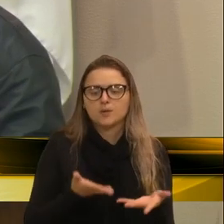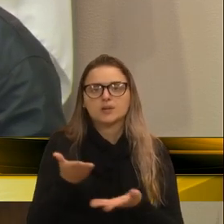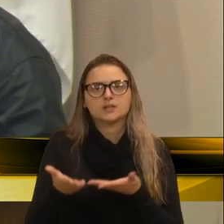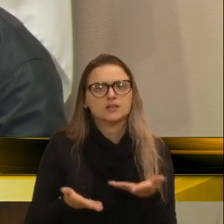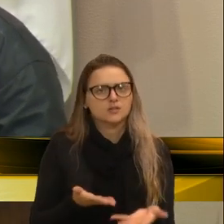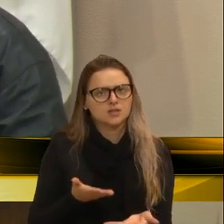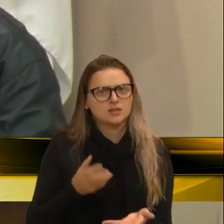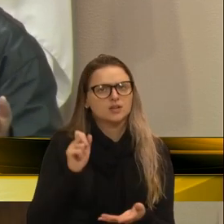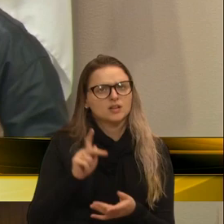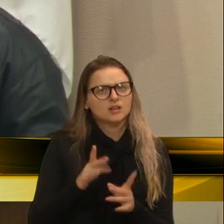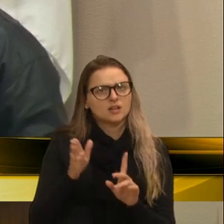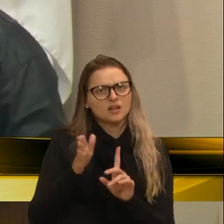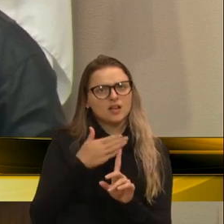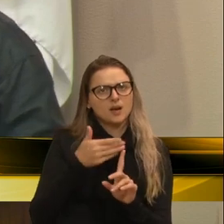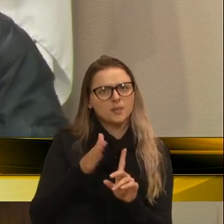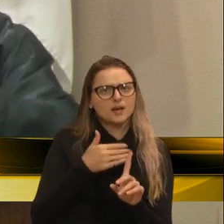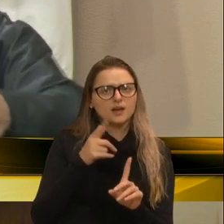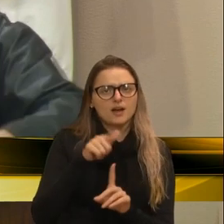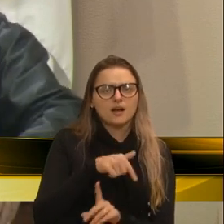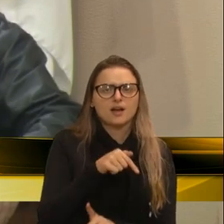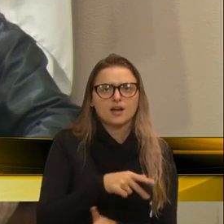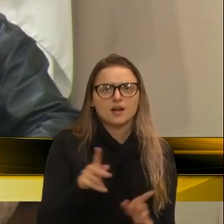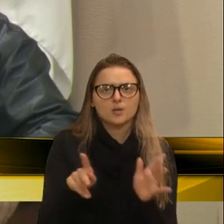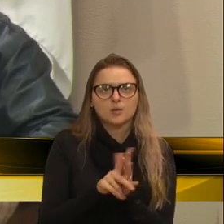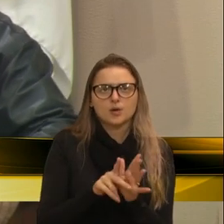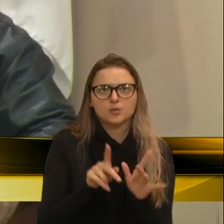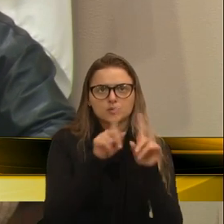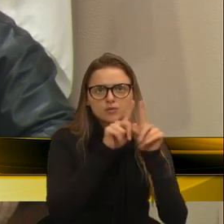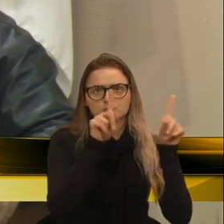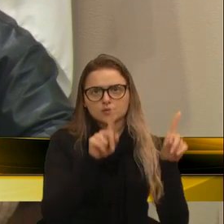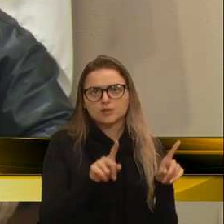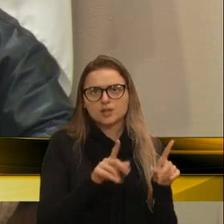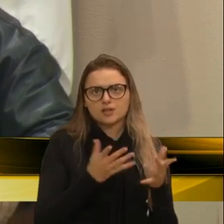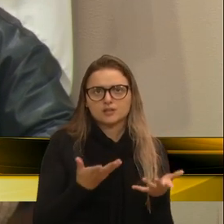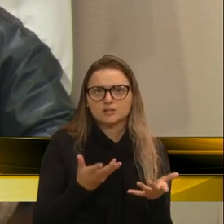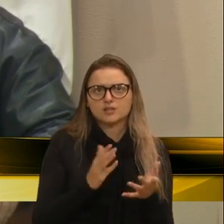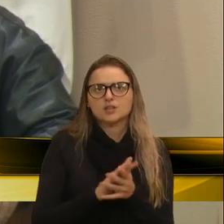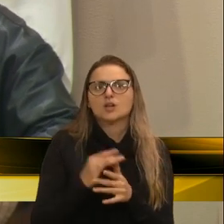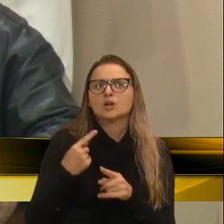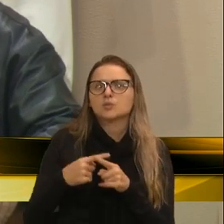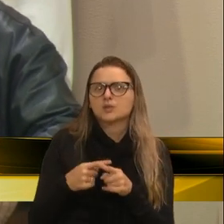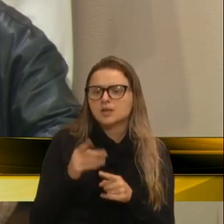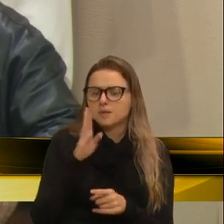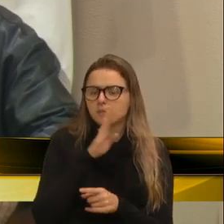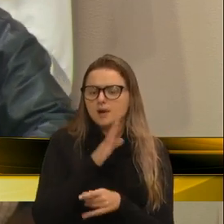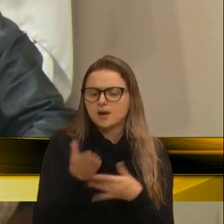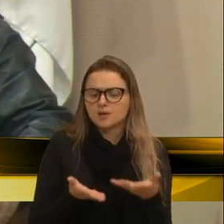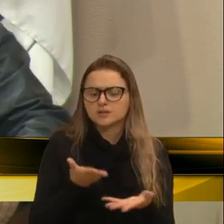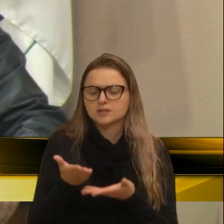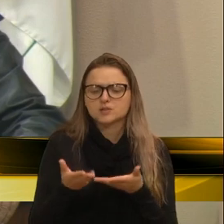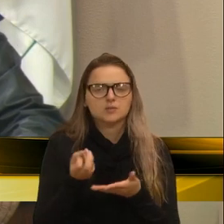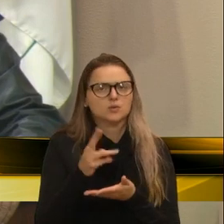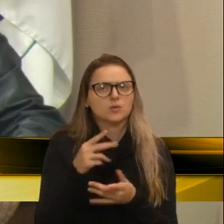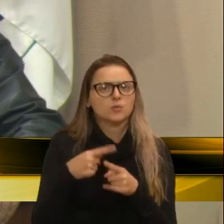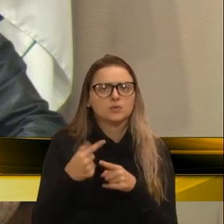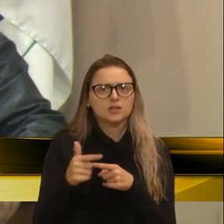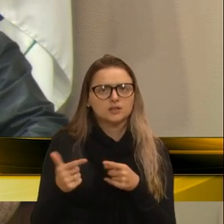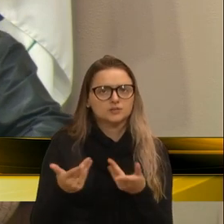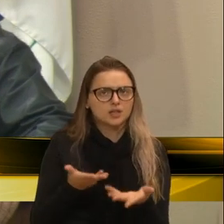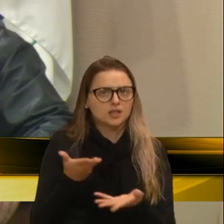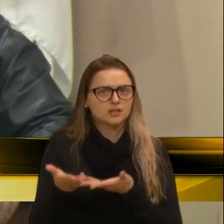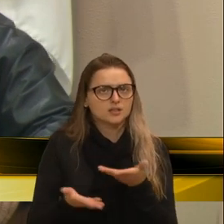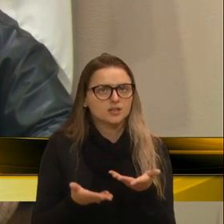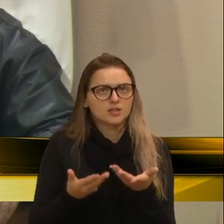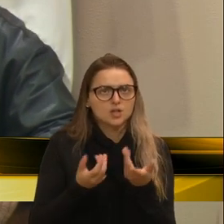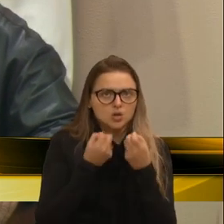deveria apanhar? Será que seriam os funcionários que deveriam apanhar? Uma parte, vereador. Por ser o mau atendido? Por não ser atendido? O secretário